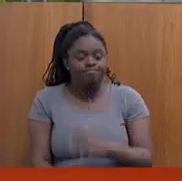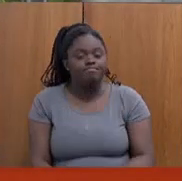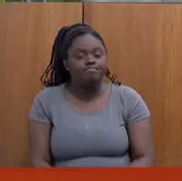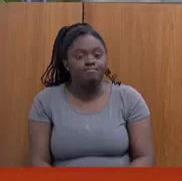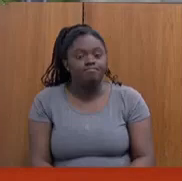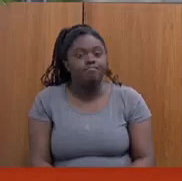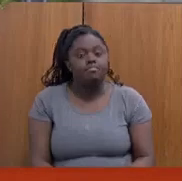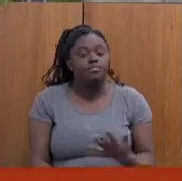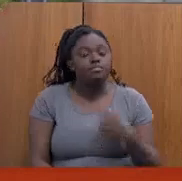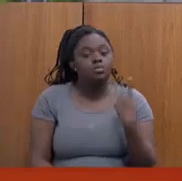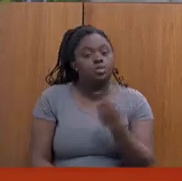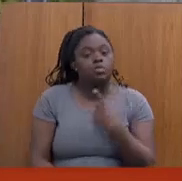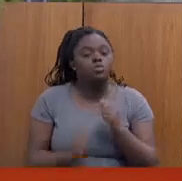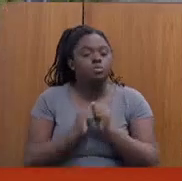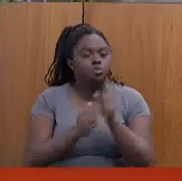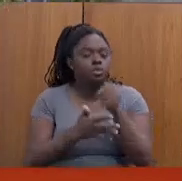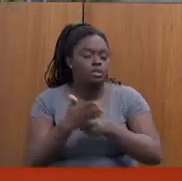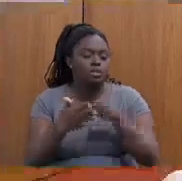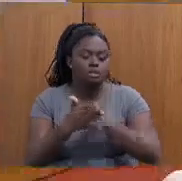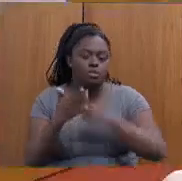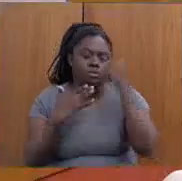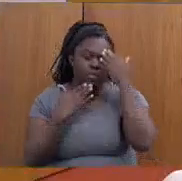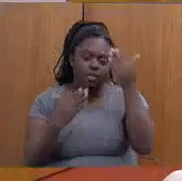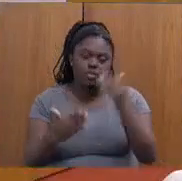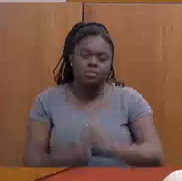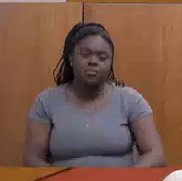nós estamos juntas nessa luta. Obrigada.